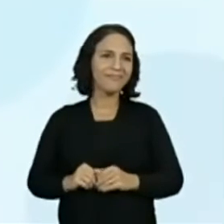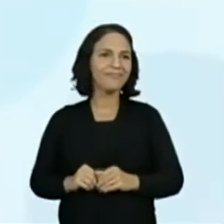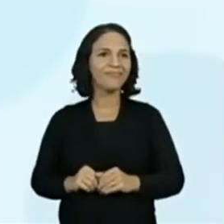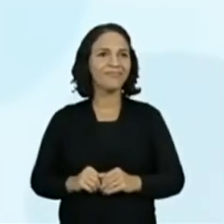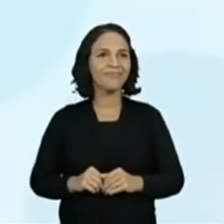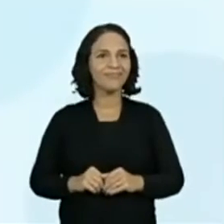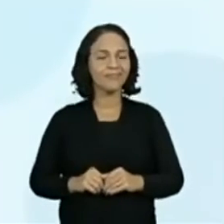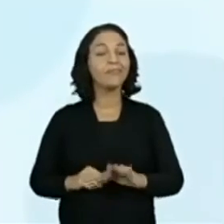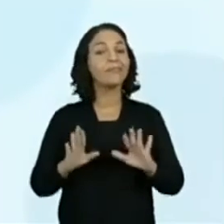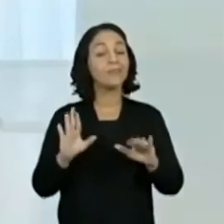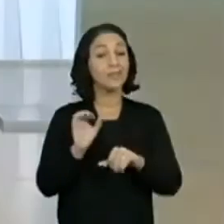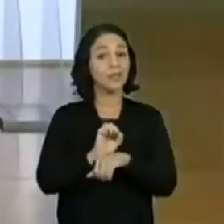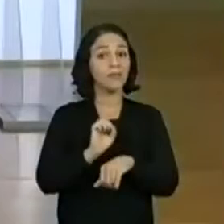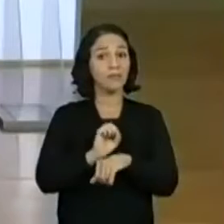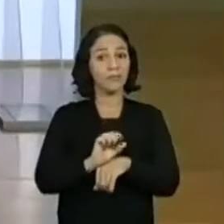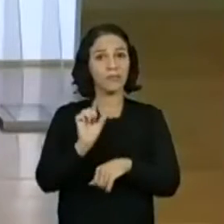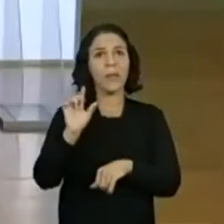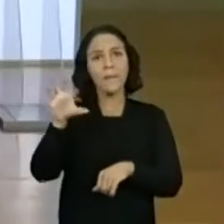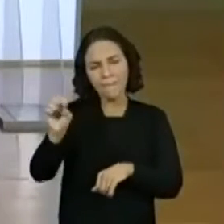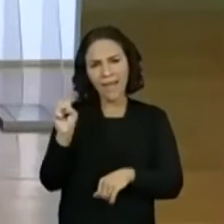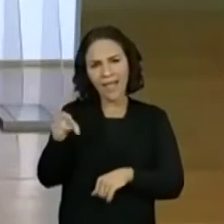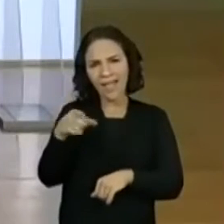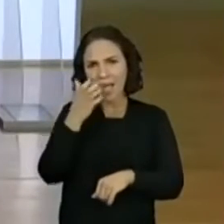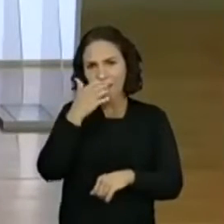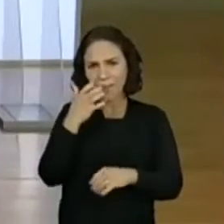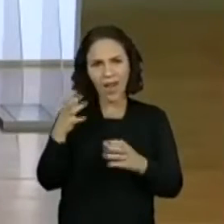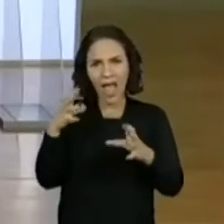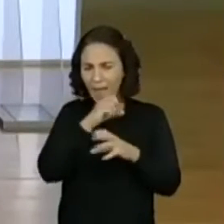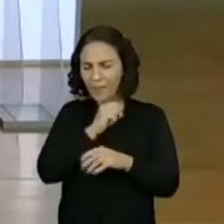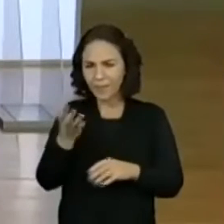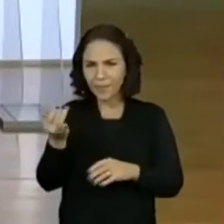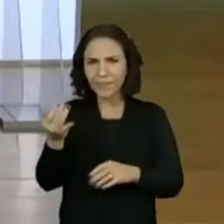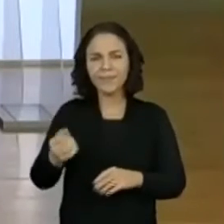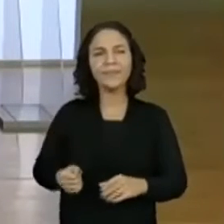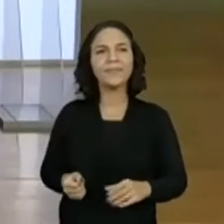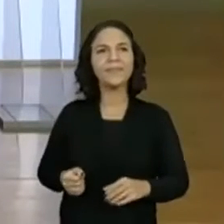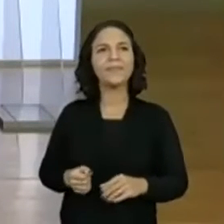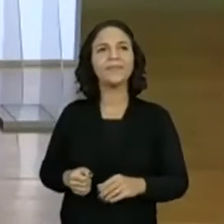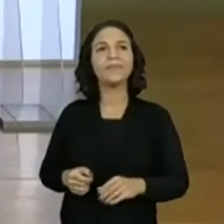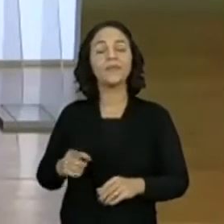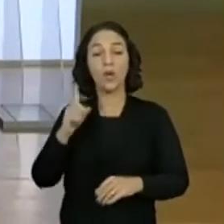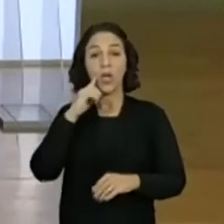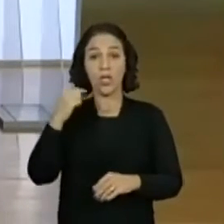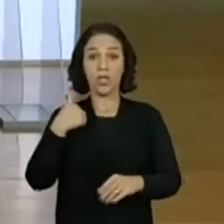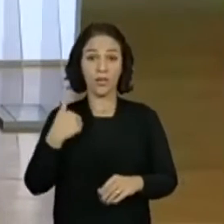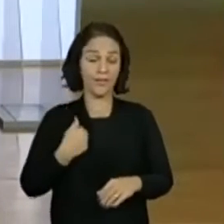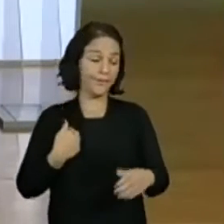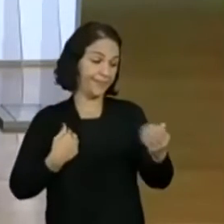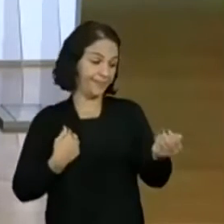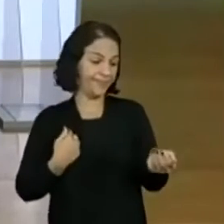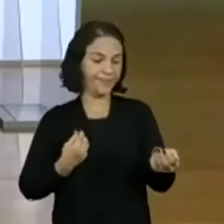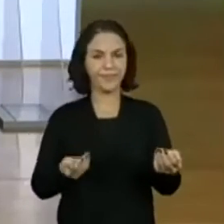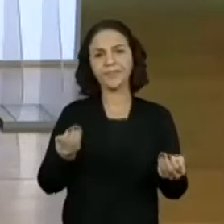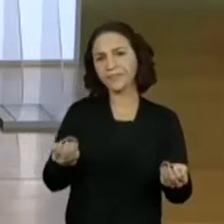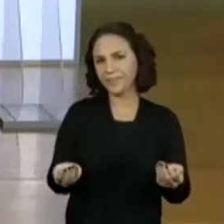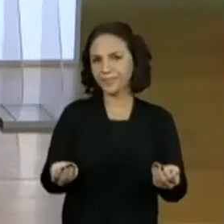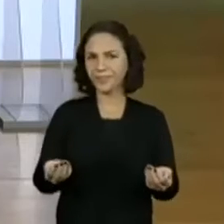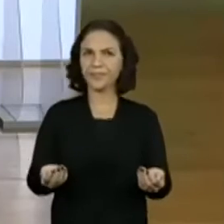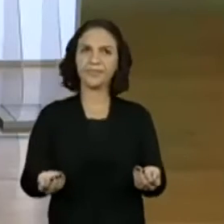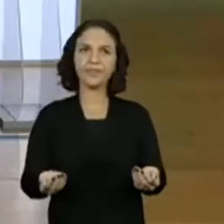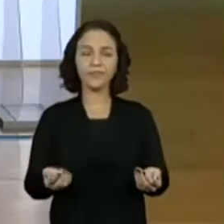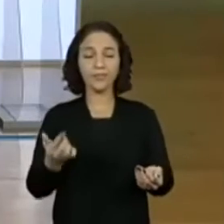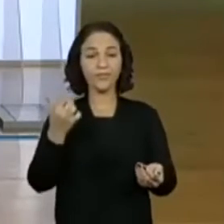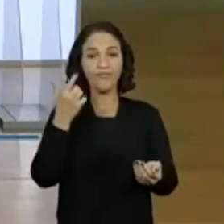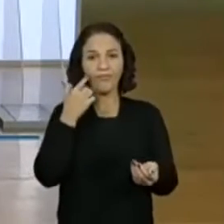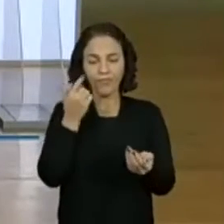Pro, pega rapidinho aí um pouquinho de milho. Sim. Na sua mão. Opa. E eu vou pegar um pouquinho aqui na minha, olha só. Vamos